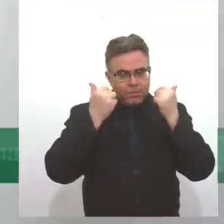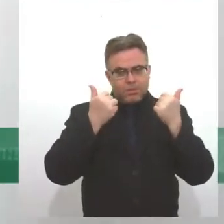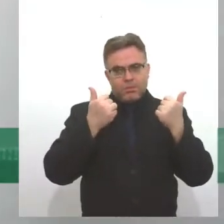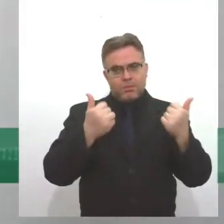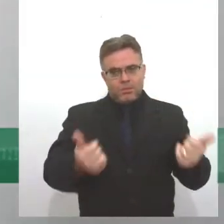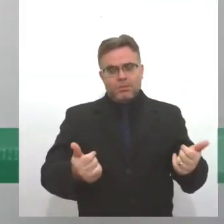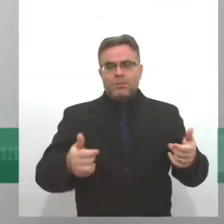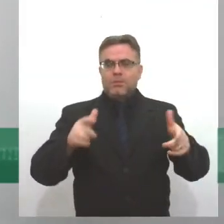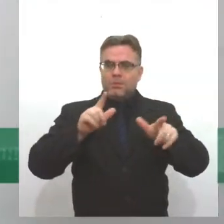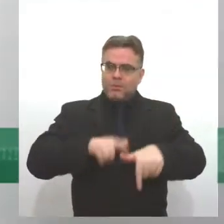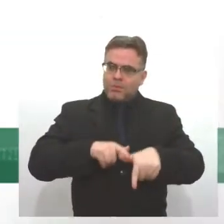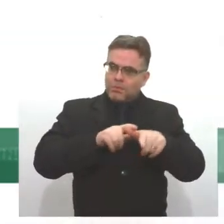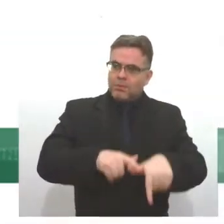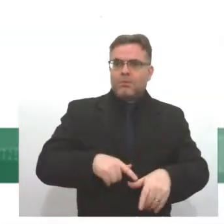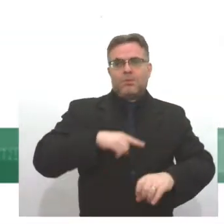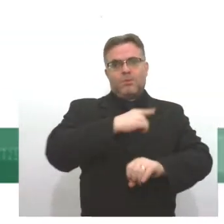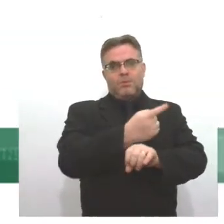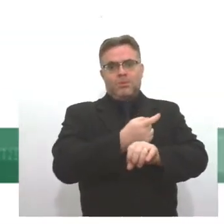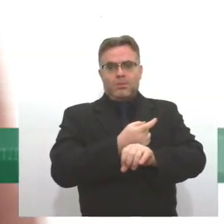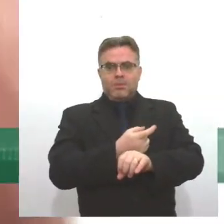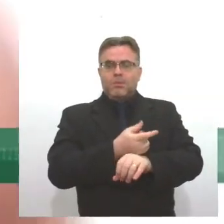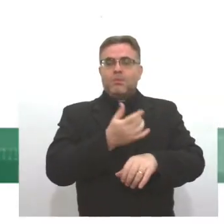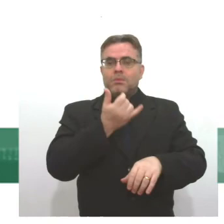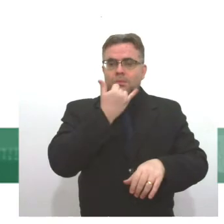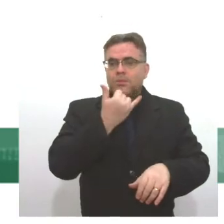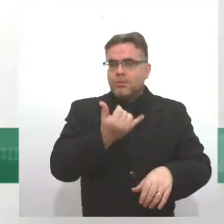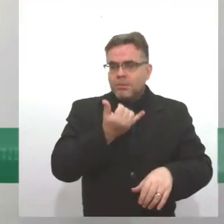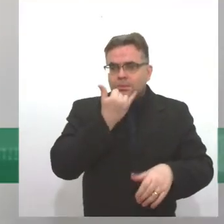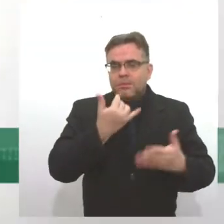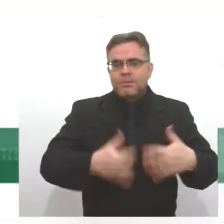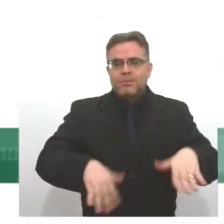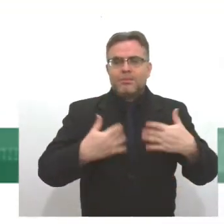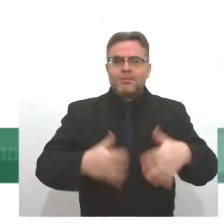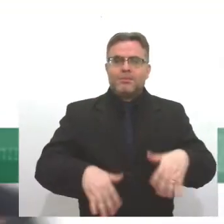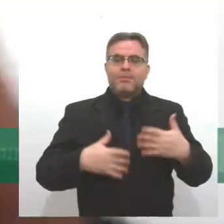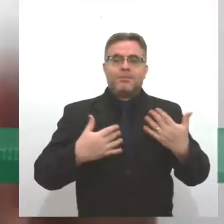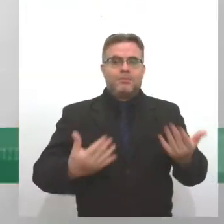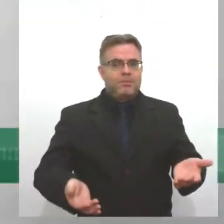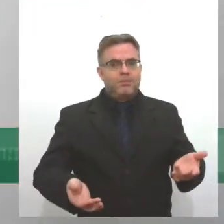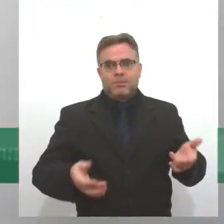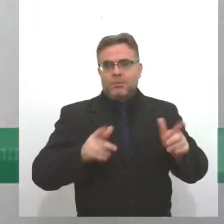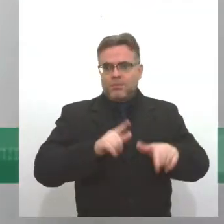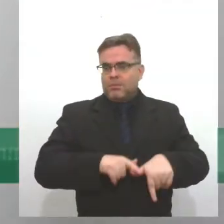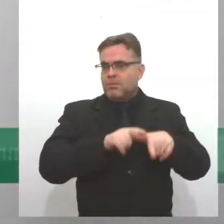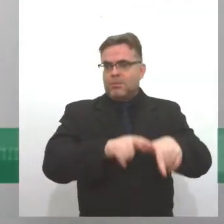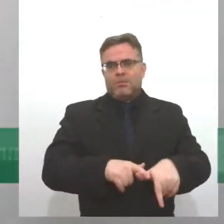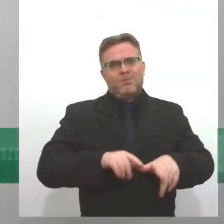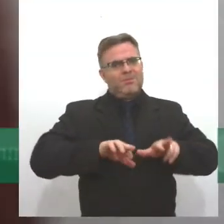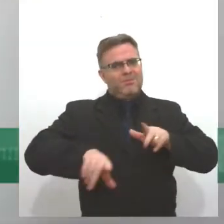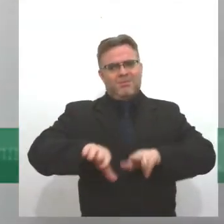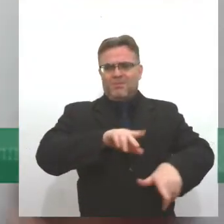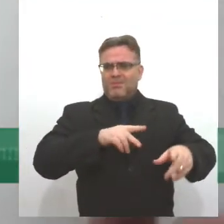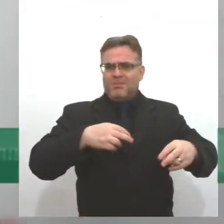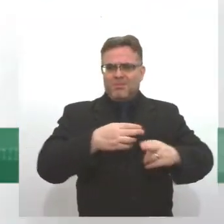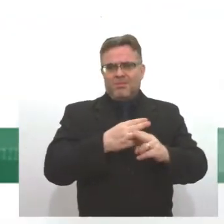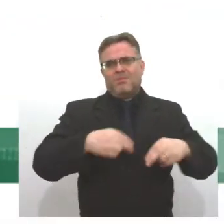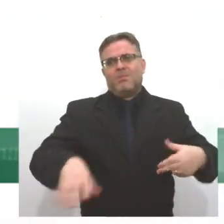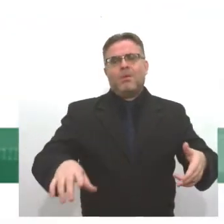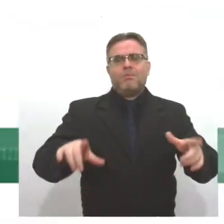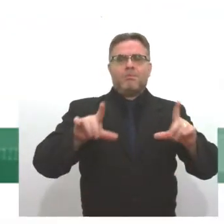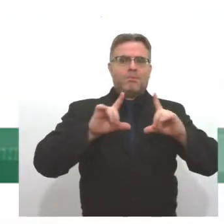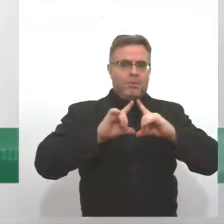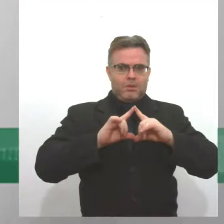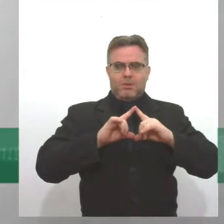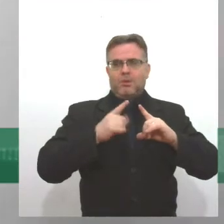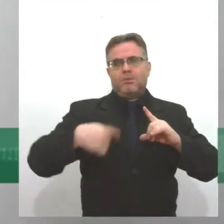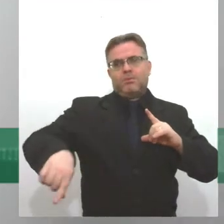bandista, quilombola, ou quilombola me perdoe, é um bandista, é candomblé, é maçom, o que for, a gente